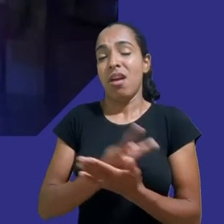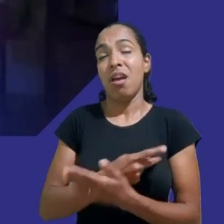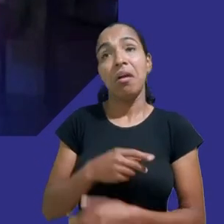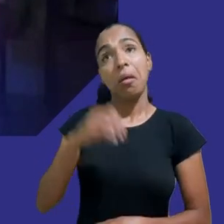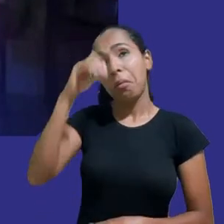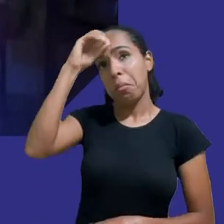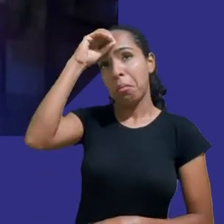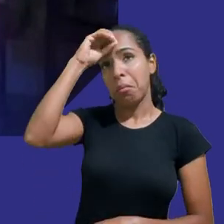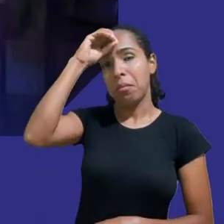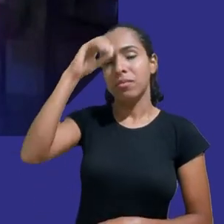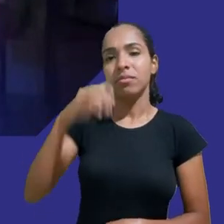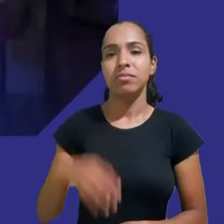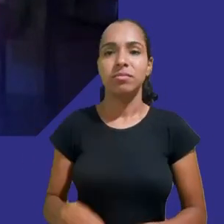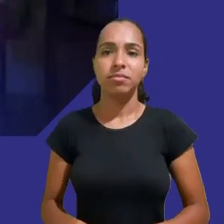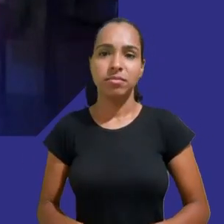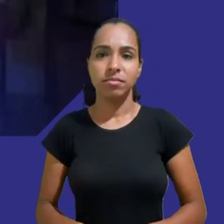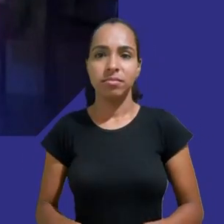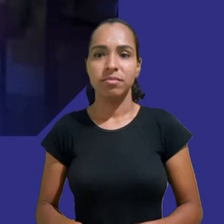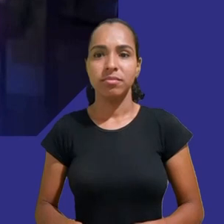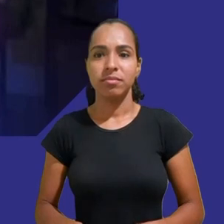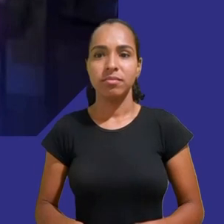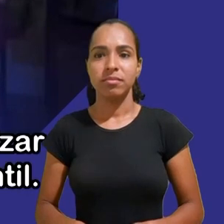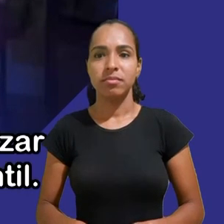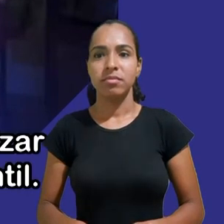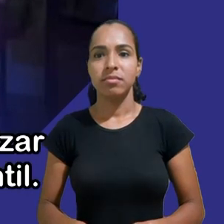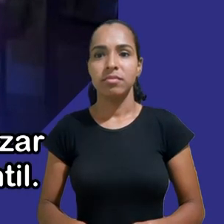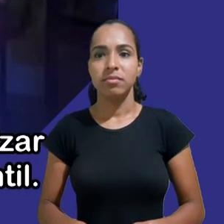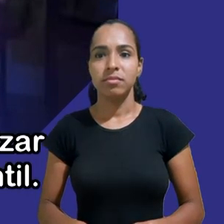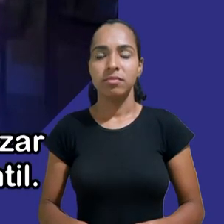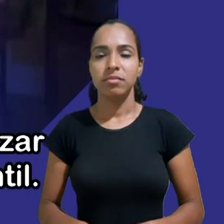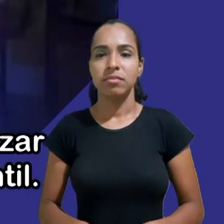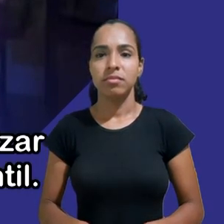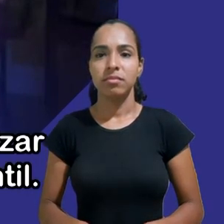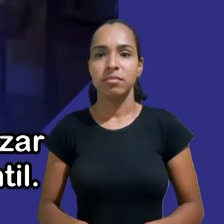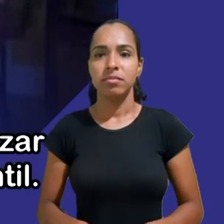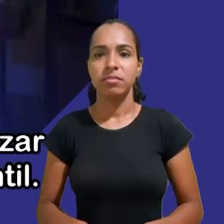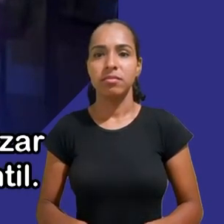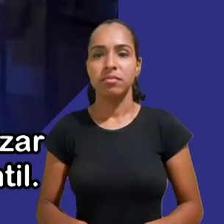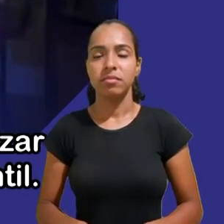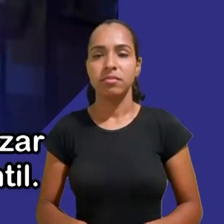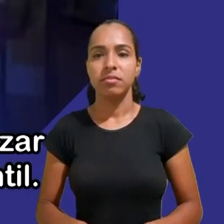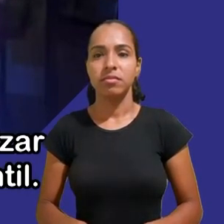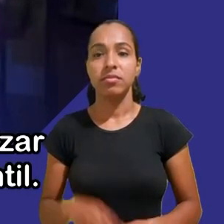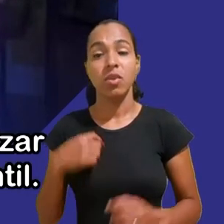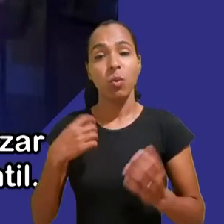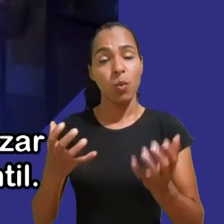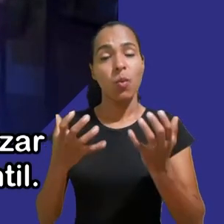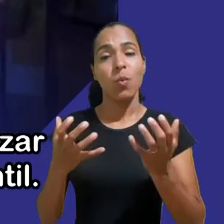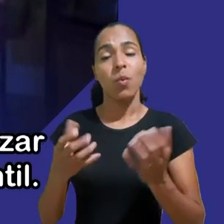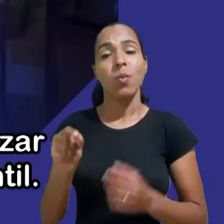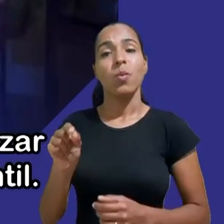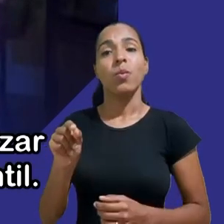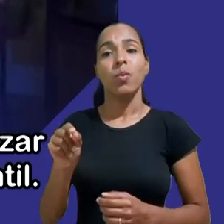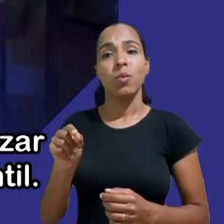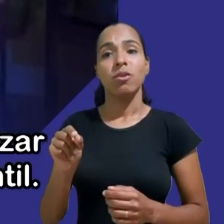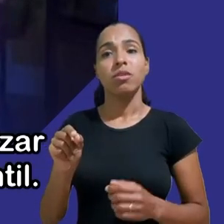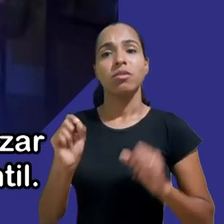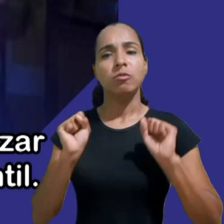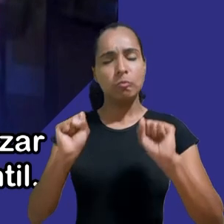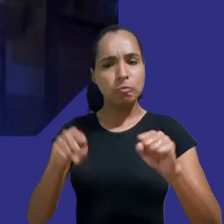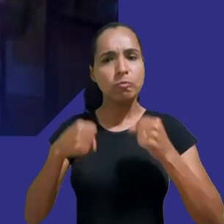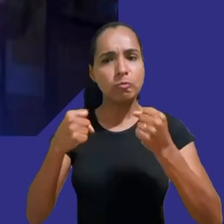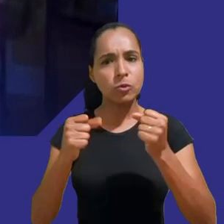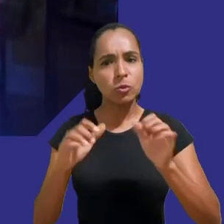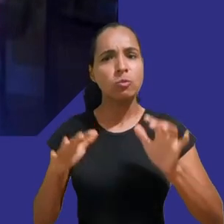Mas eu queria saber com a nossa ação conseguimos realizar algumas mudanças no conteúdo infantil agora